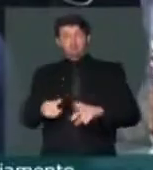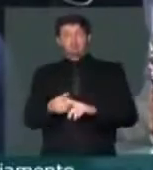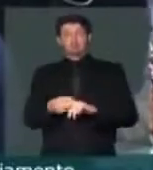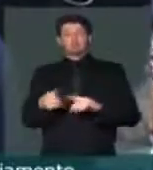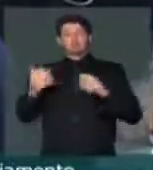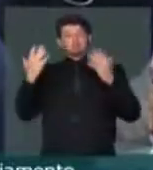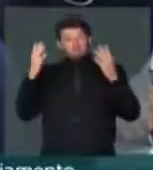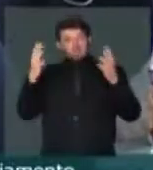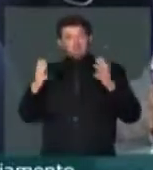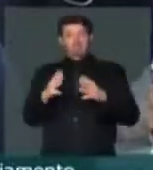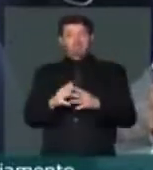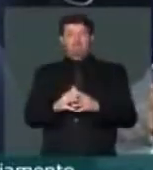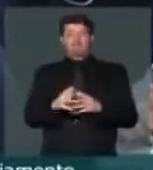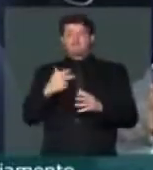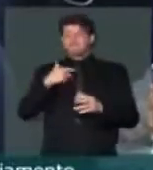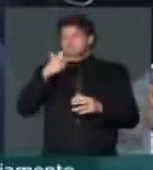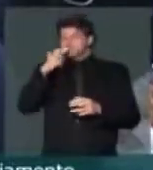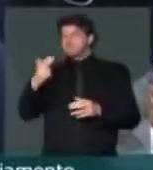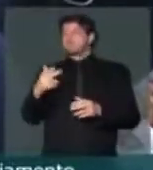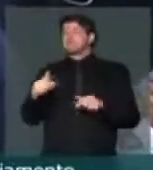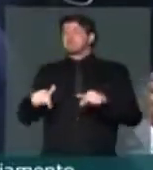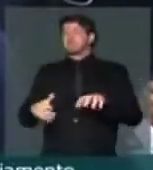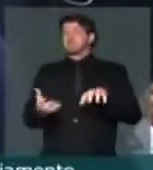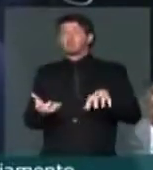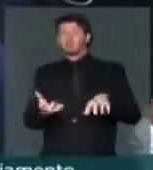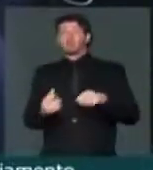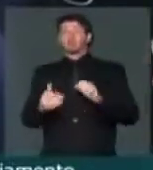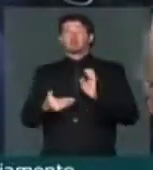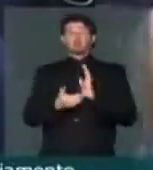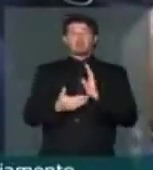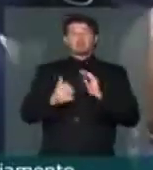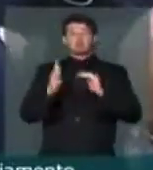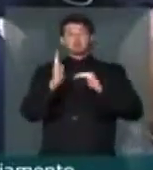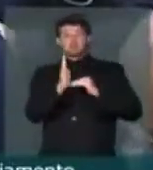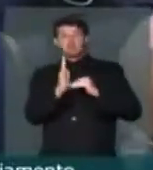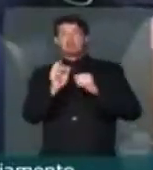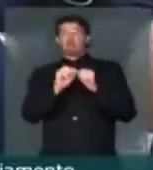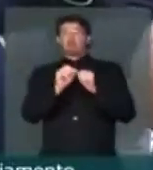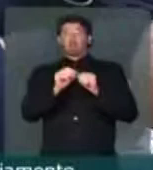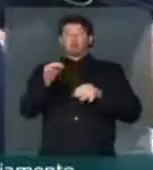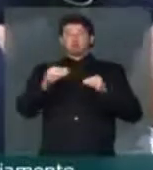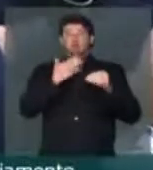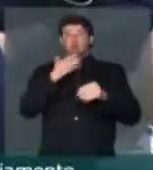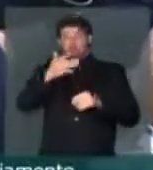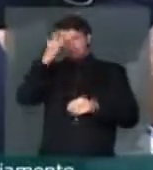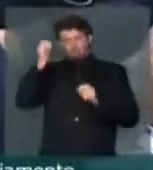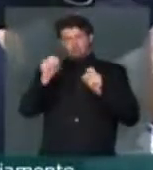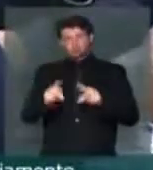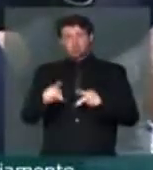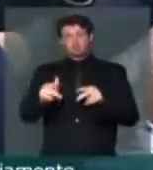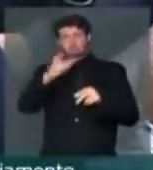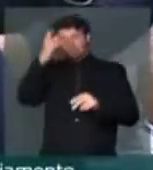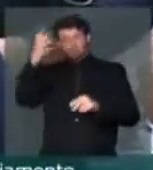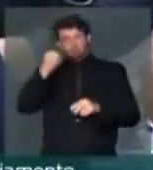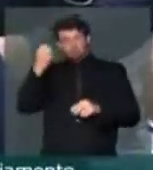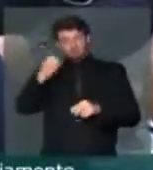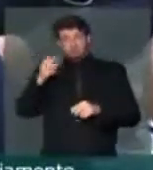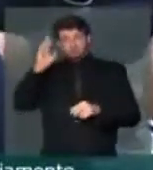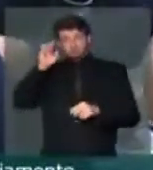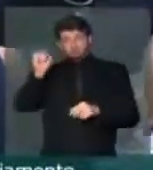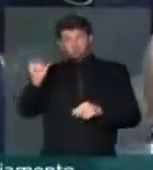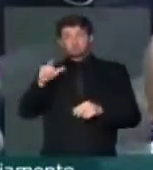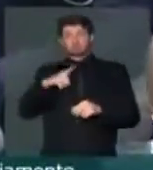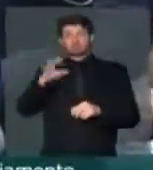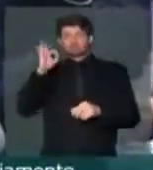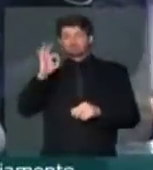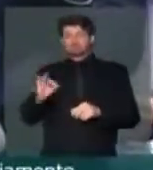Então, parabenizar. Eu acho que o Congresso Nacional, a Câmara e o Senado faz justiça com os aposentados pensionistas e V. Exª tem